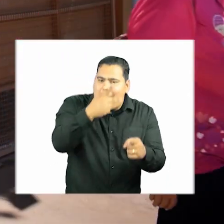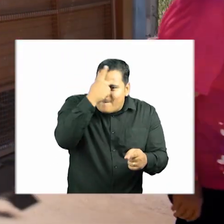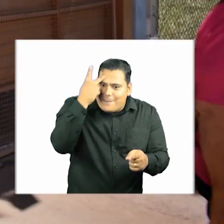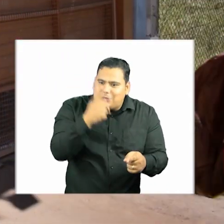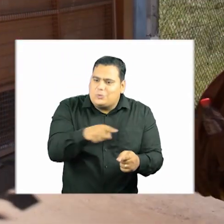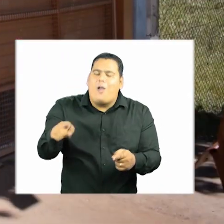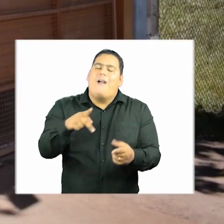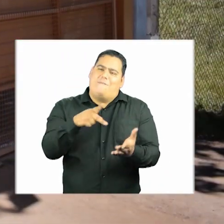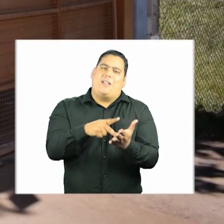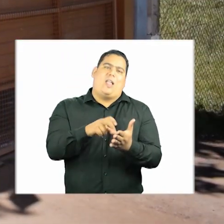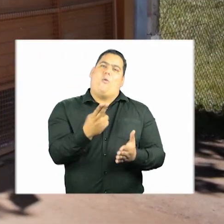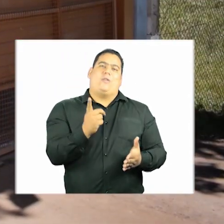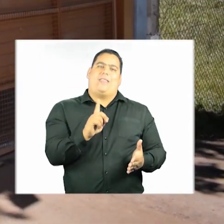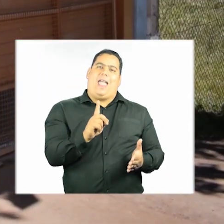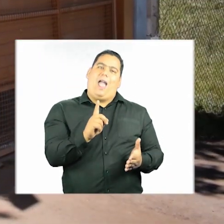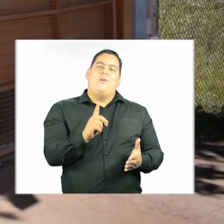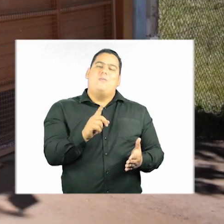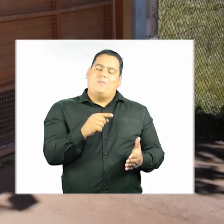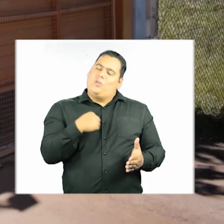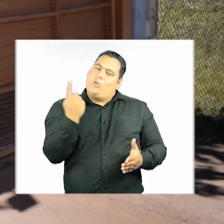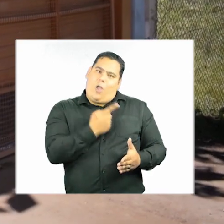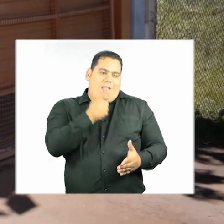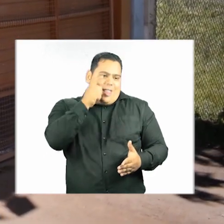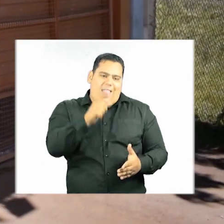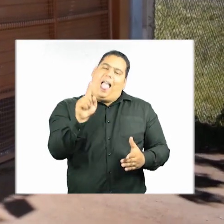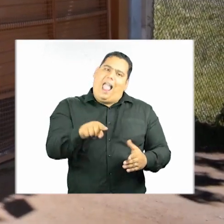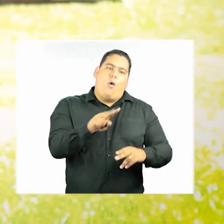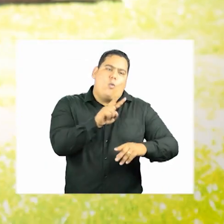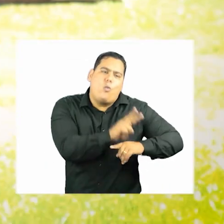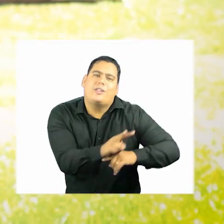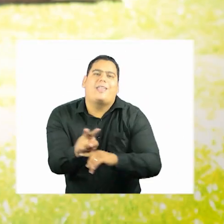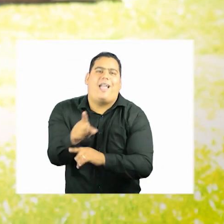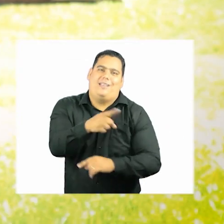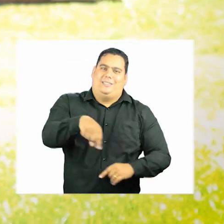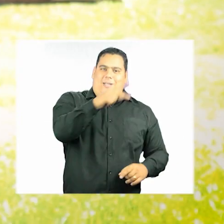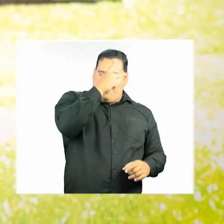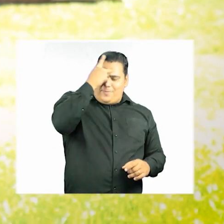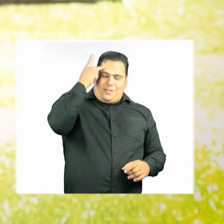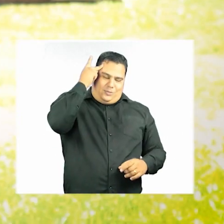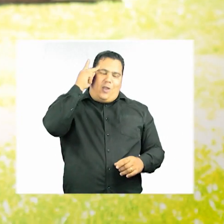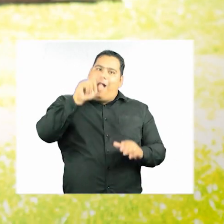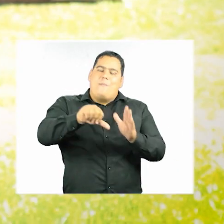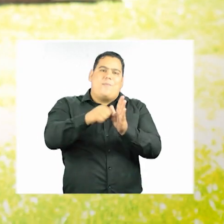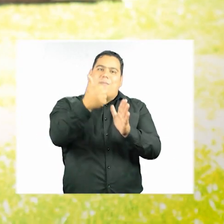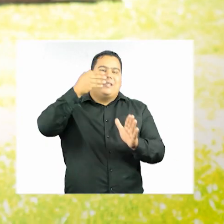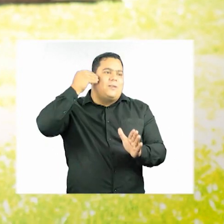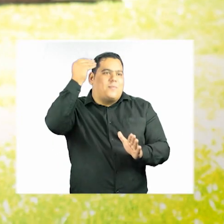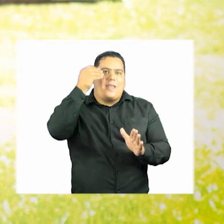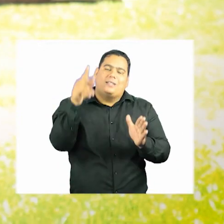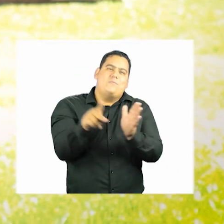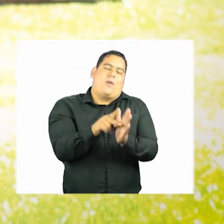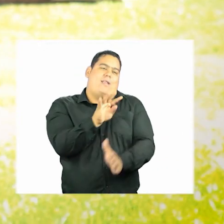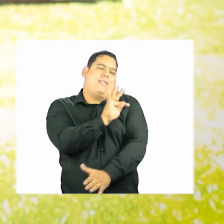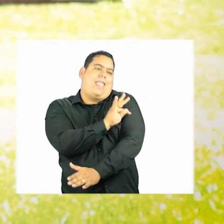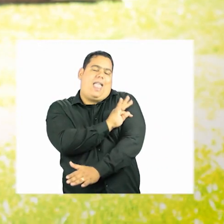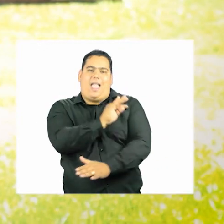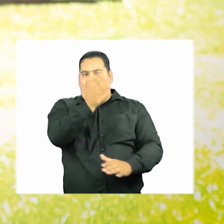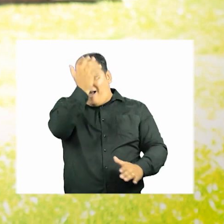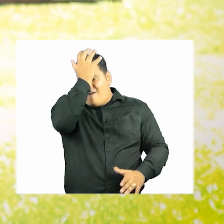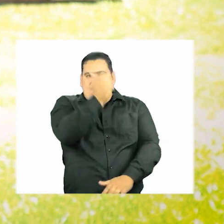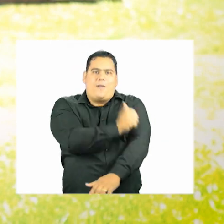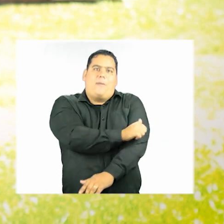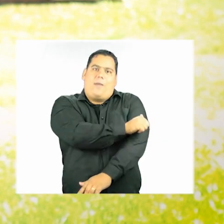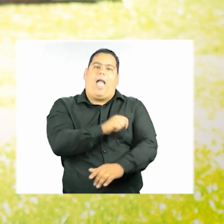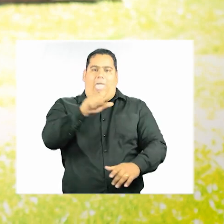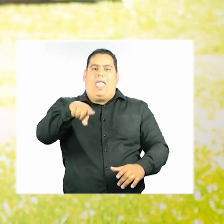Não interessa a pessoa privada e liberdade ou não, o interesse é que a gente precisa cuidar dela. Eu iniciei, então, as minhas primeiras experiências como técnico de